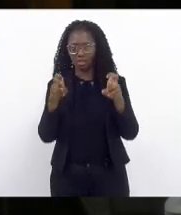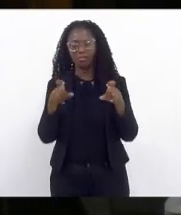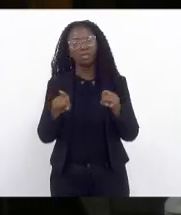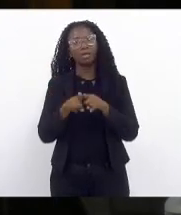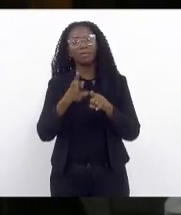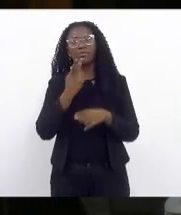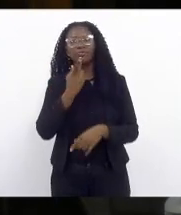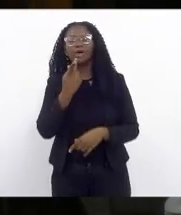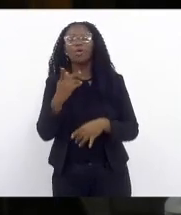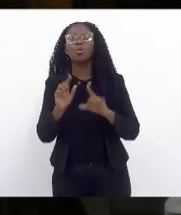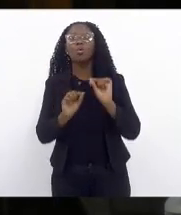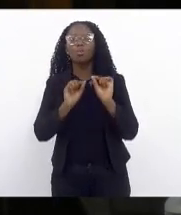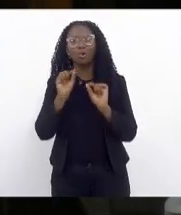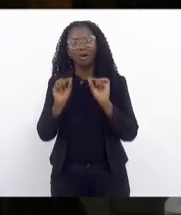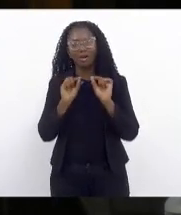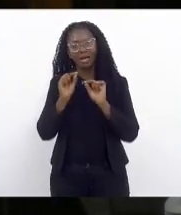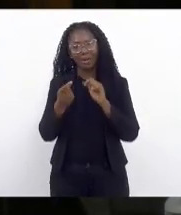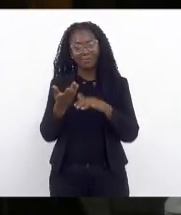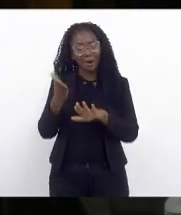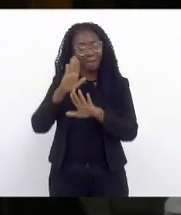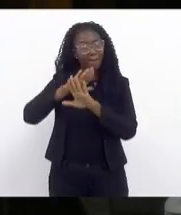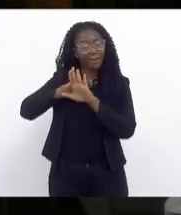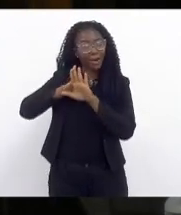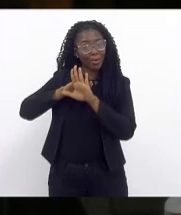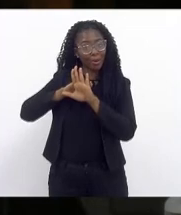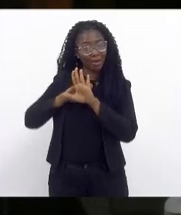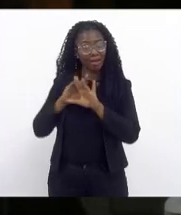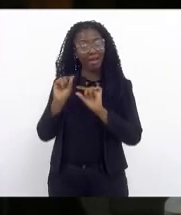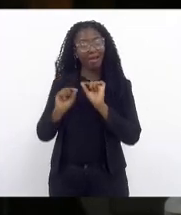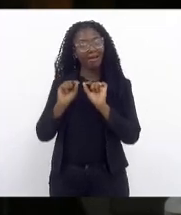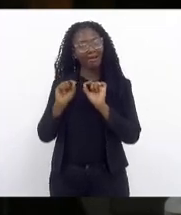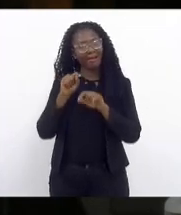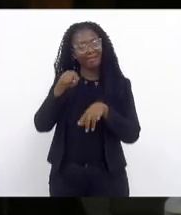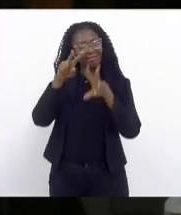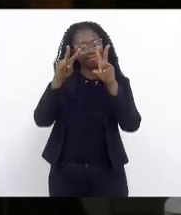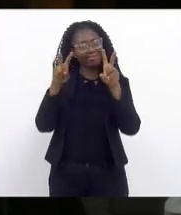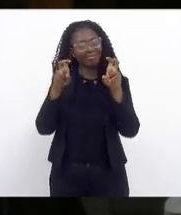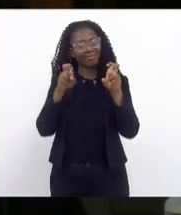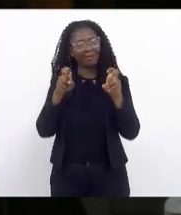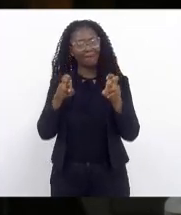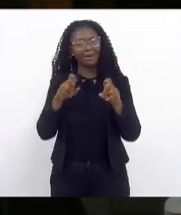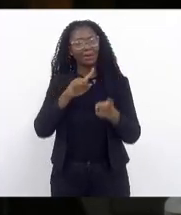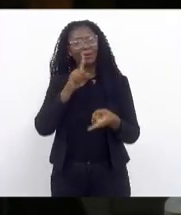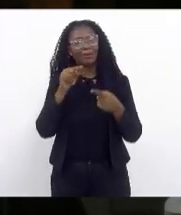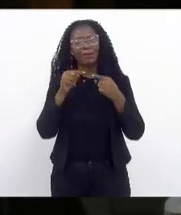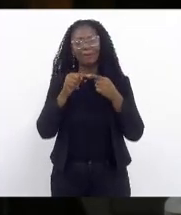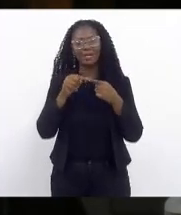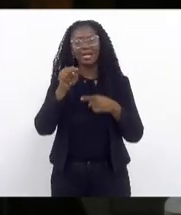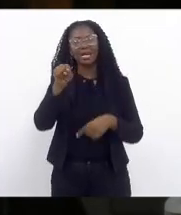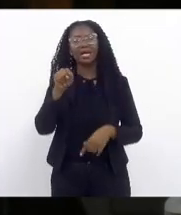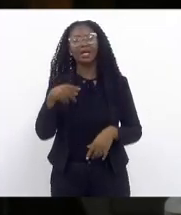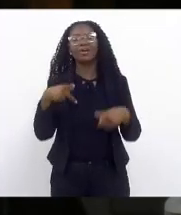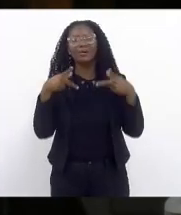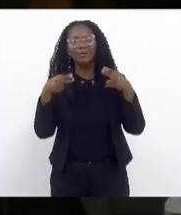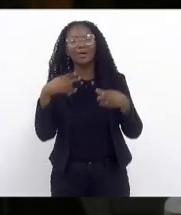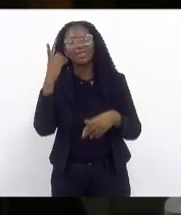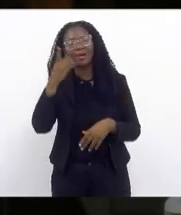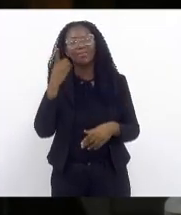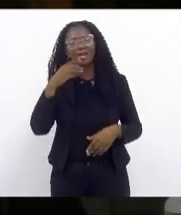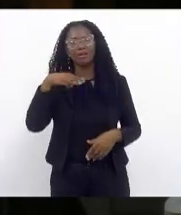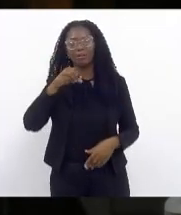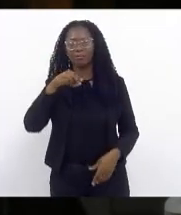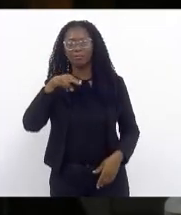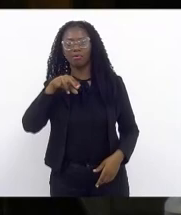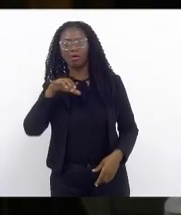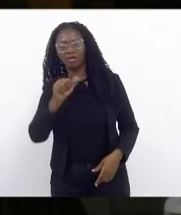que no fundo essa questão tocava com o que colocou aqui a deputada Mônica Francisco